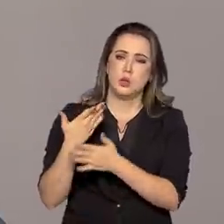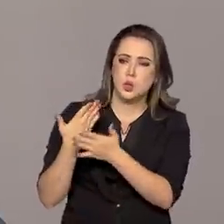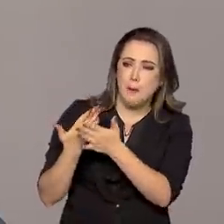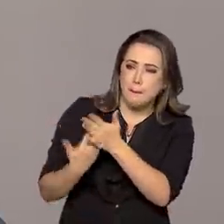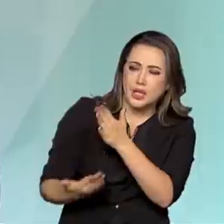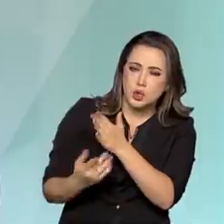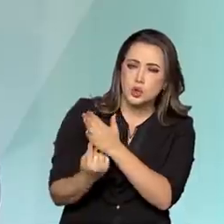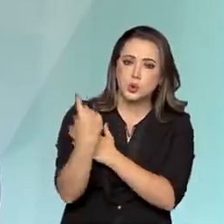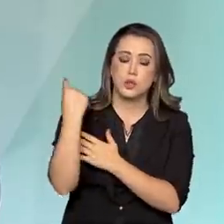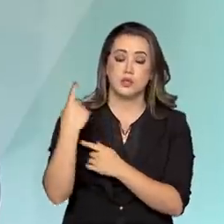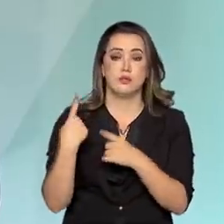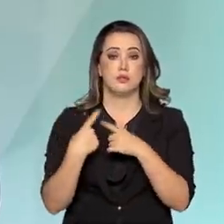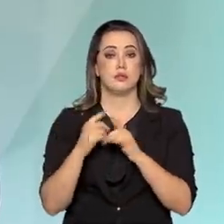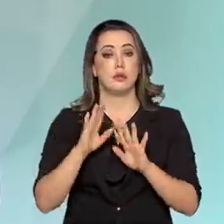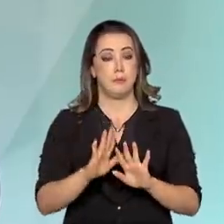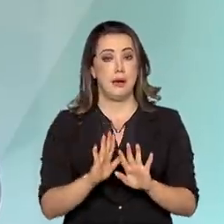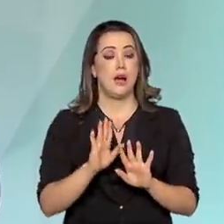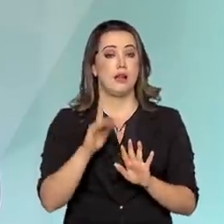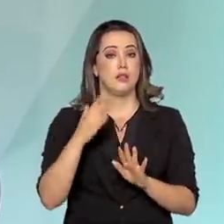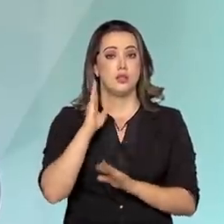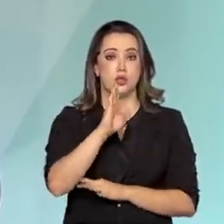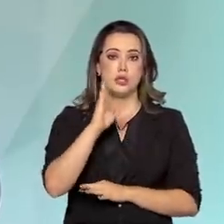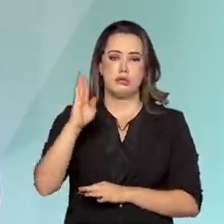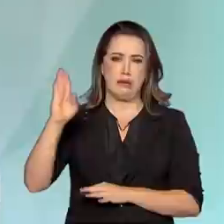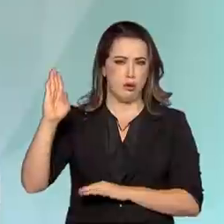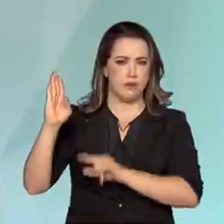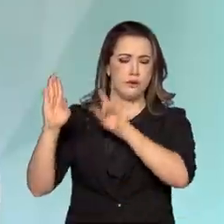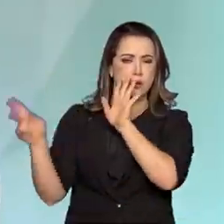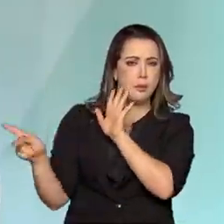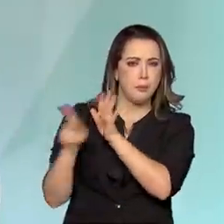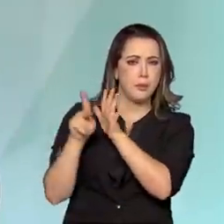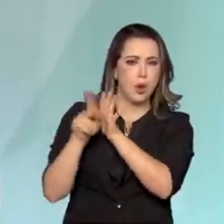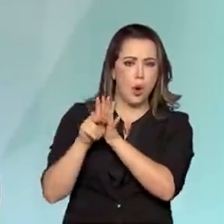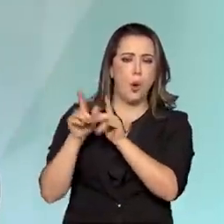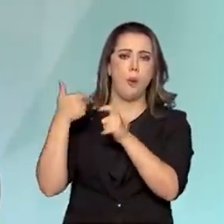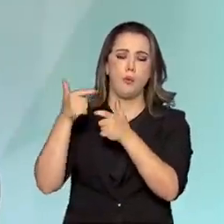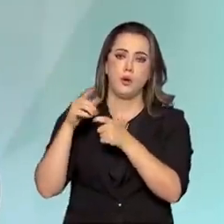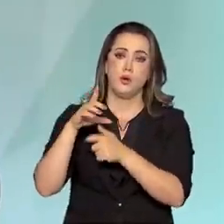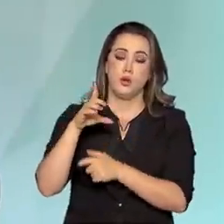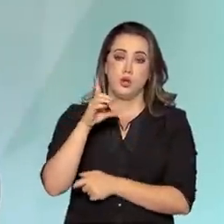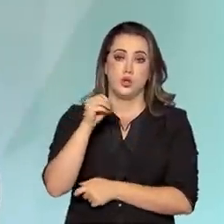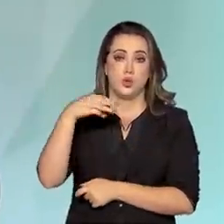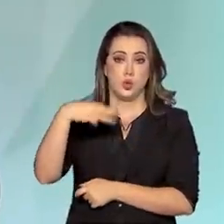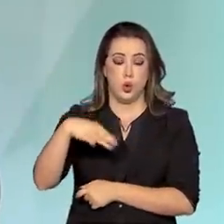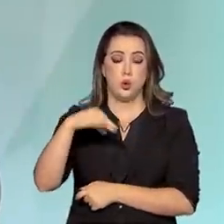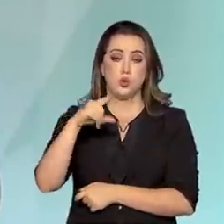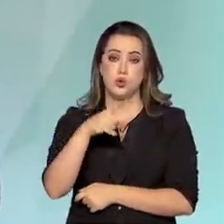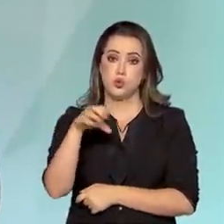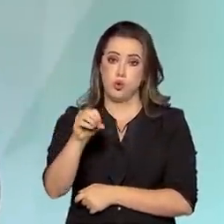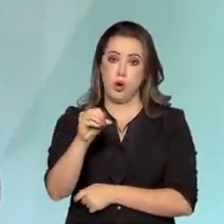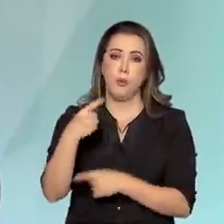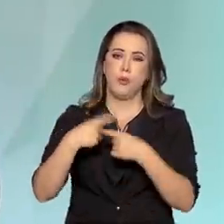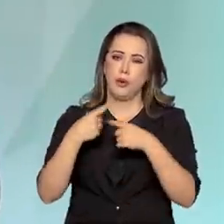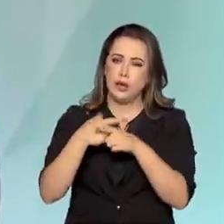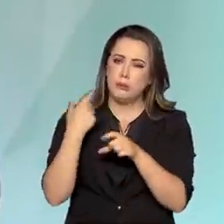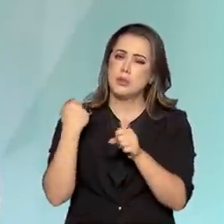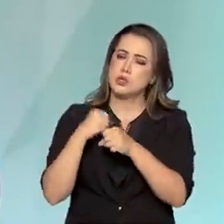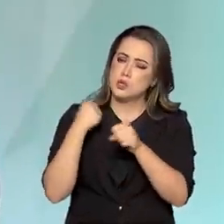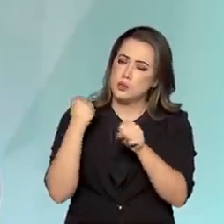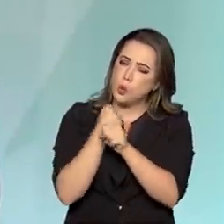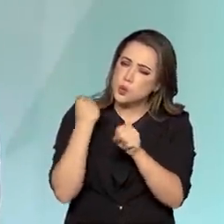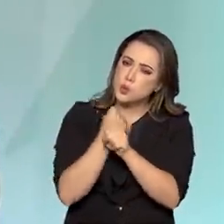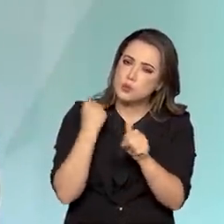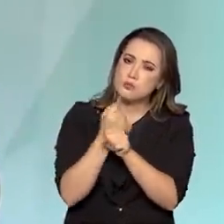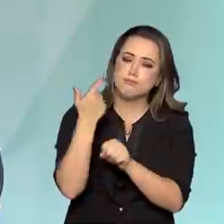foi fundada com Dom José I, a partir de todo aquele esforço pombalino de reconstrução de Lisboa, a Real Biblioteca dos